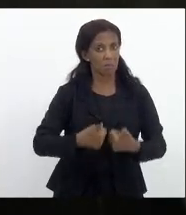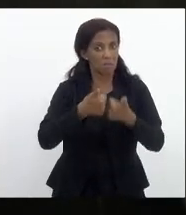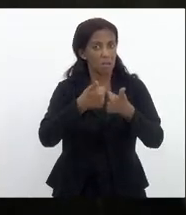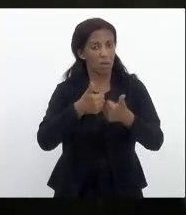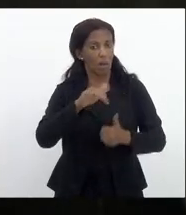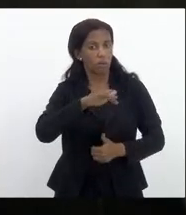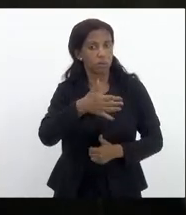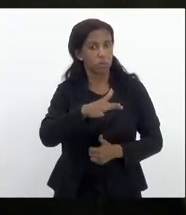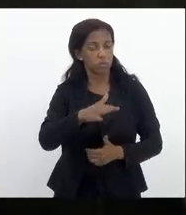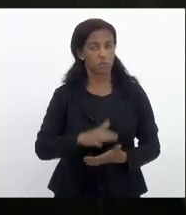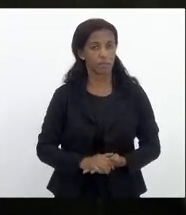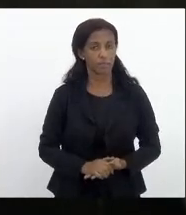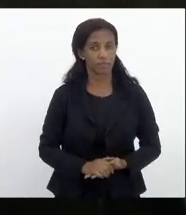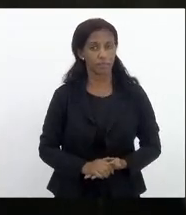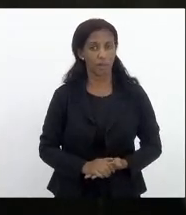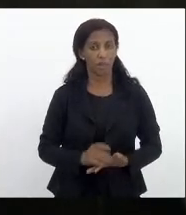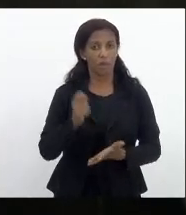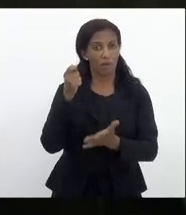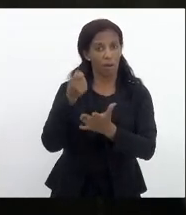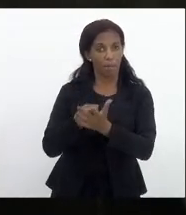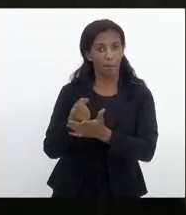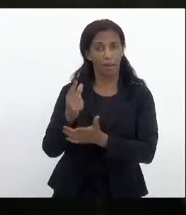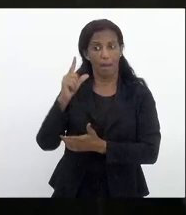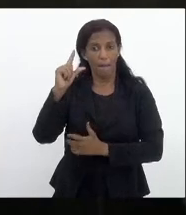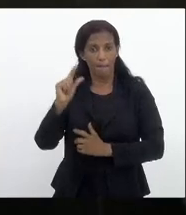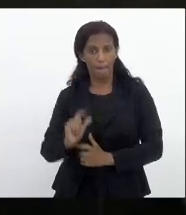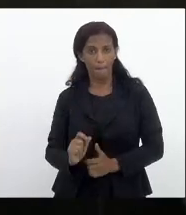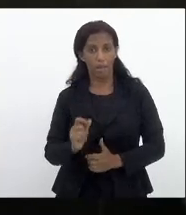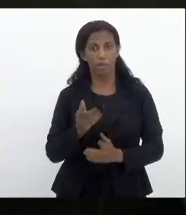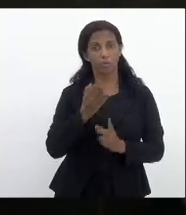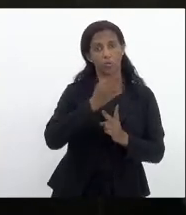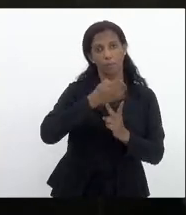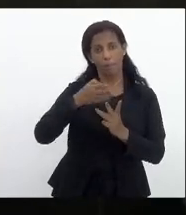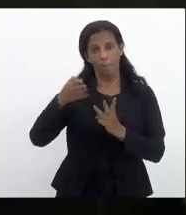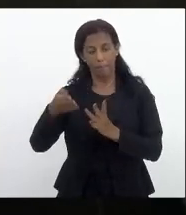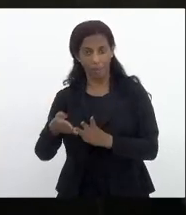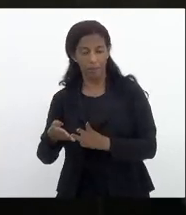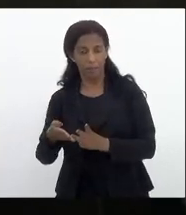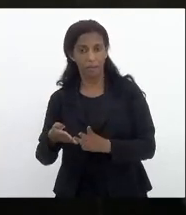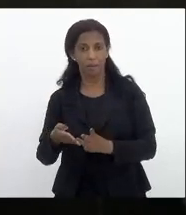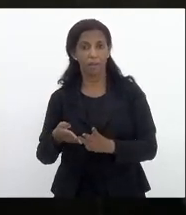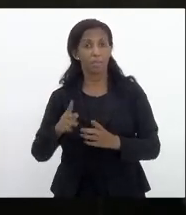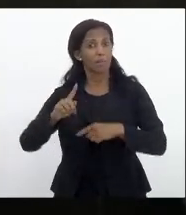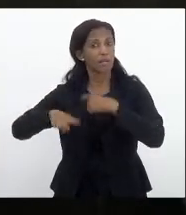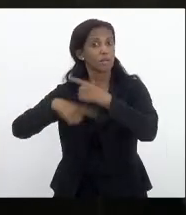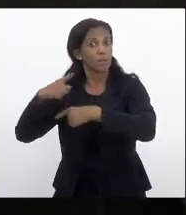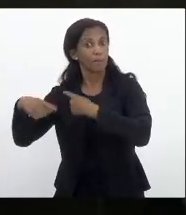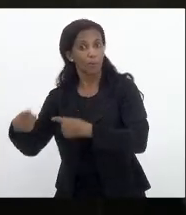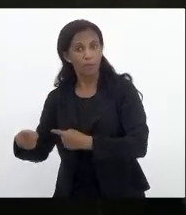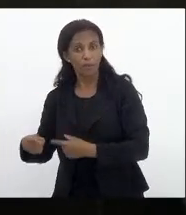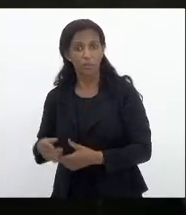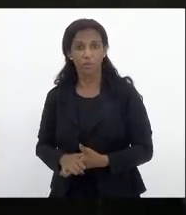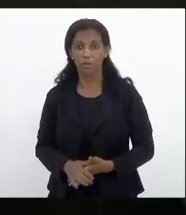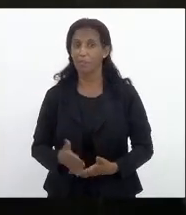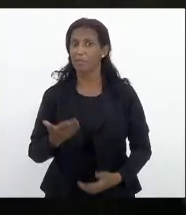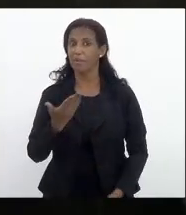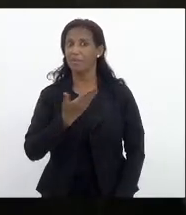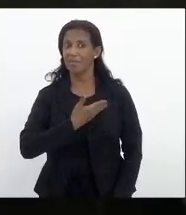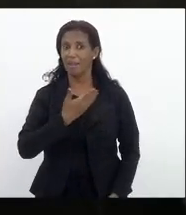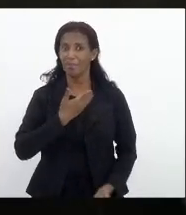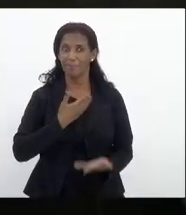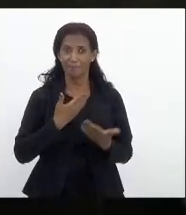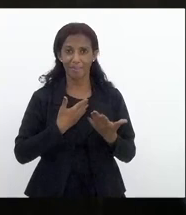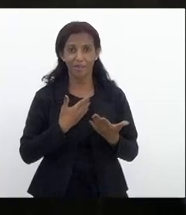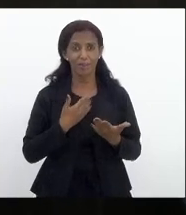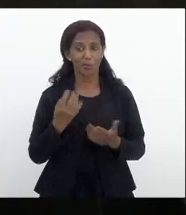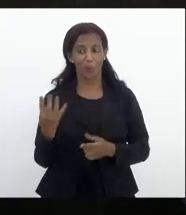um pouquinho que vai pagar menos menos parcelas da dívida do que pagaria mas depois meus amigos e minhas amigas